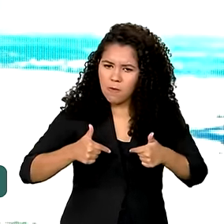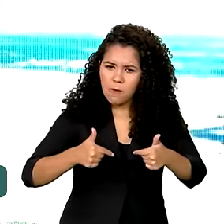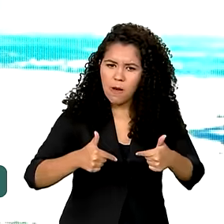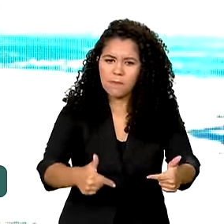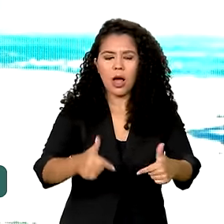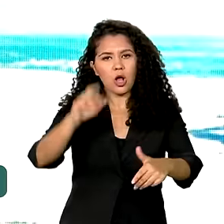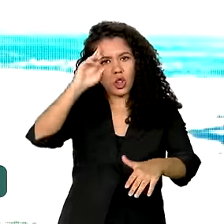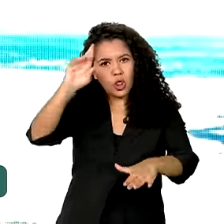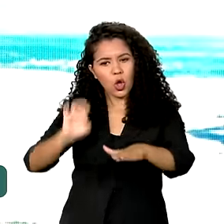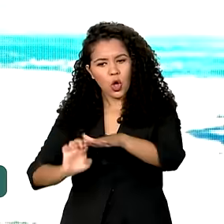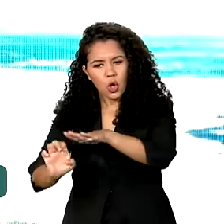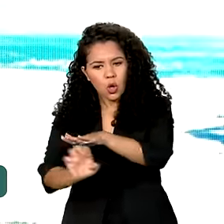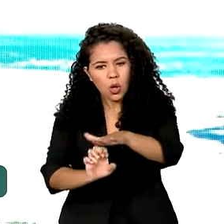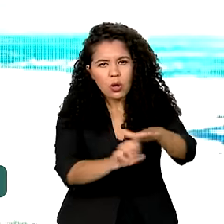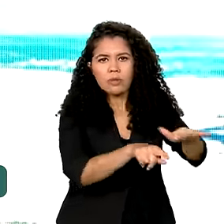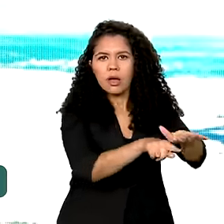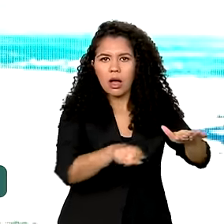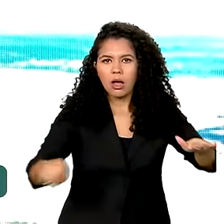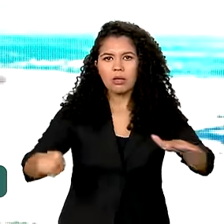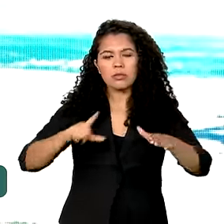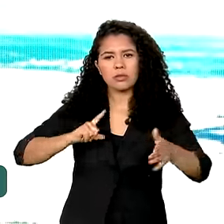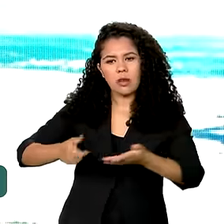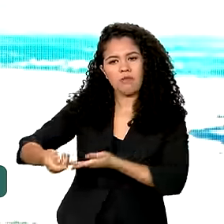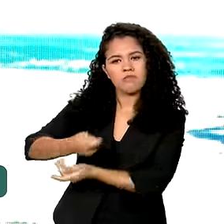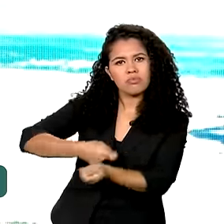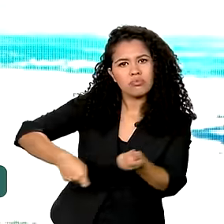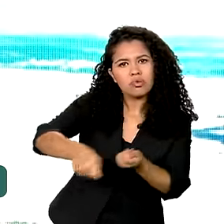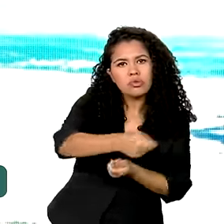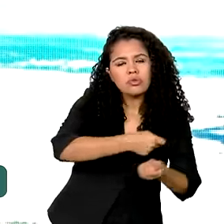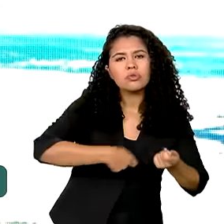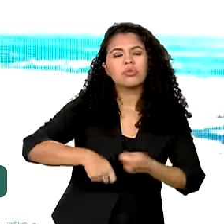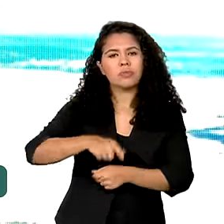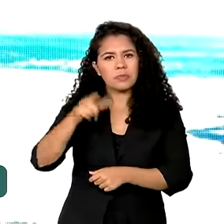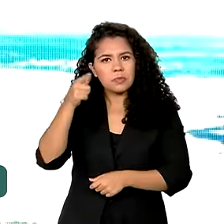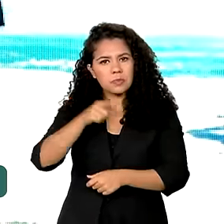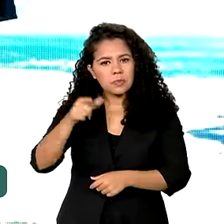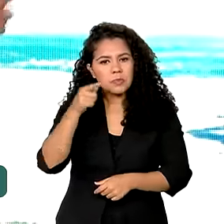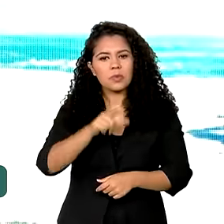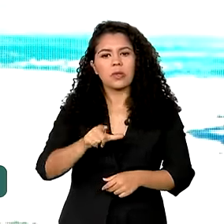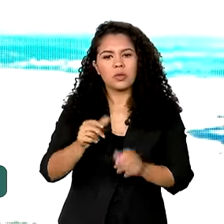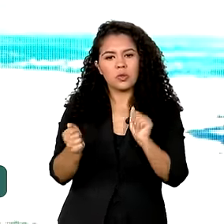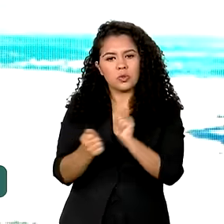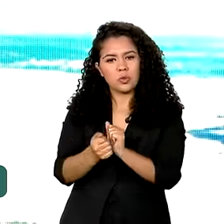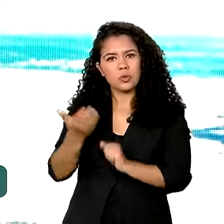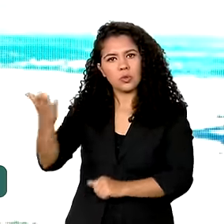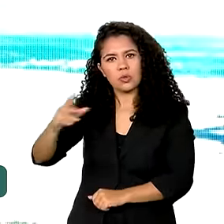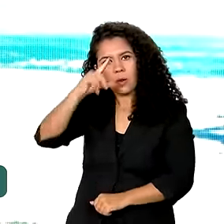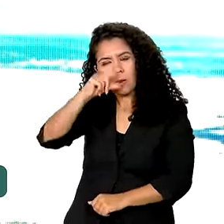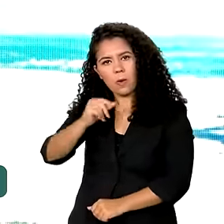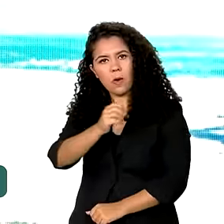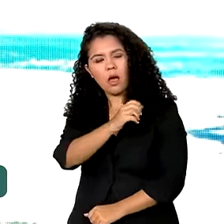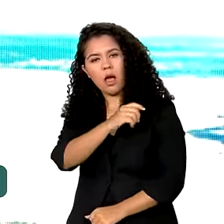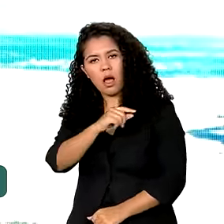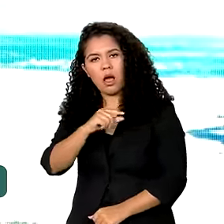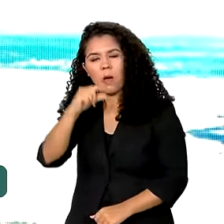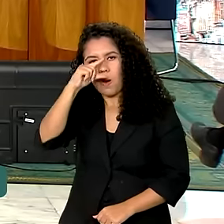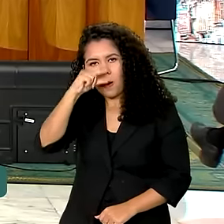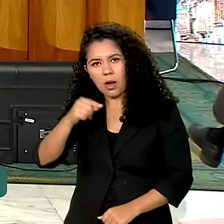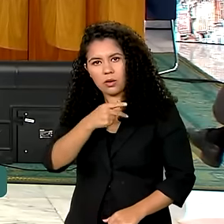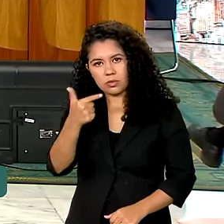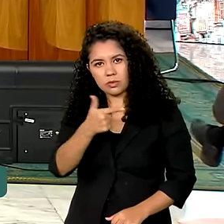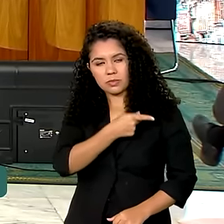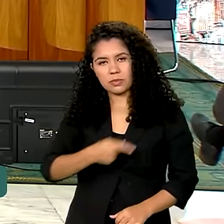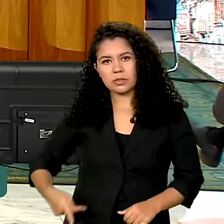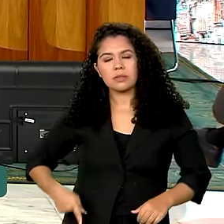empresários estão participando com os anúncios de investimento que eu tenho recebido junto com o Alcum aqui, dezenas de empresários